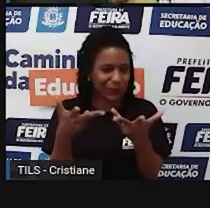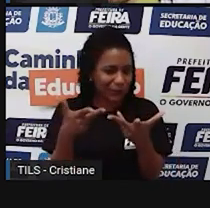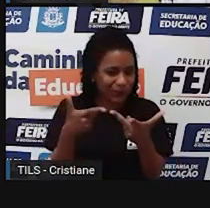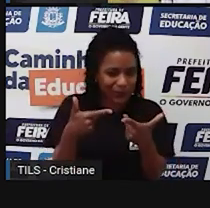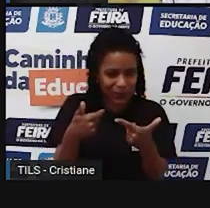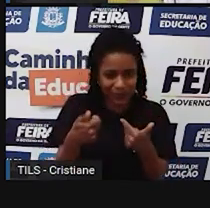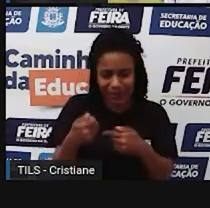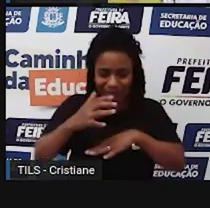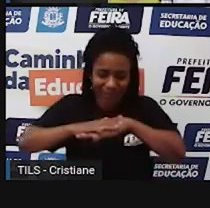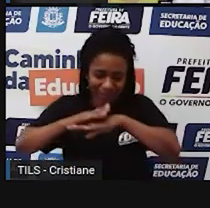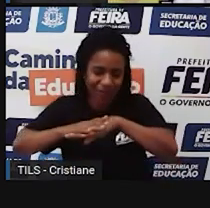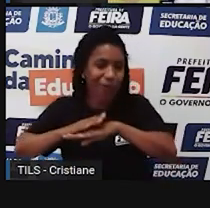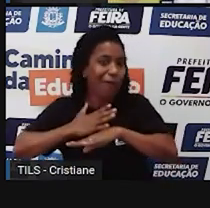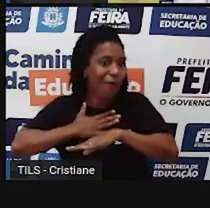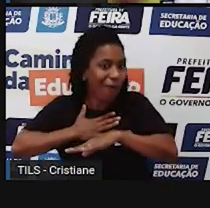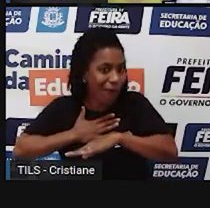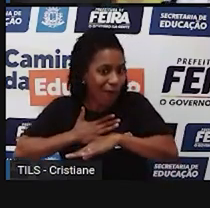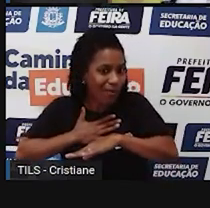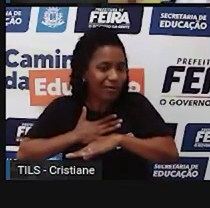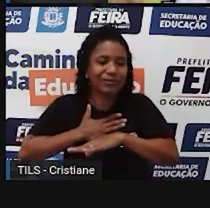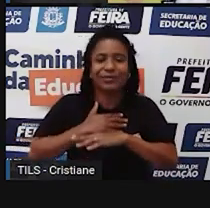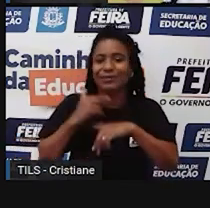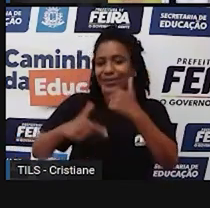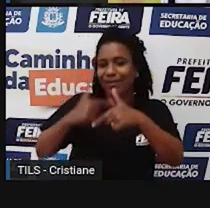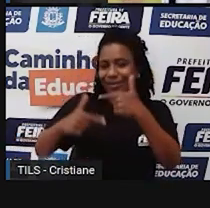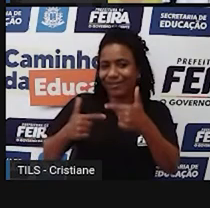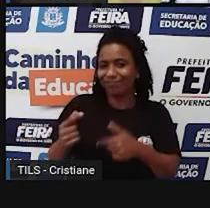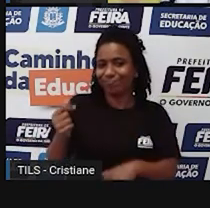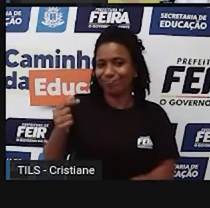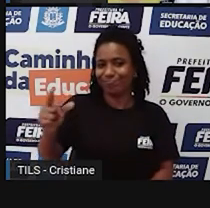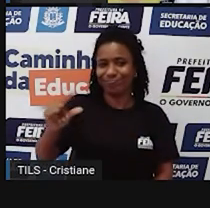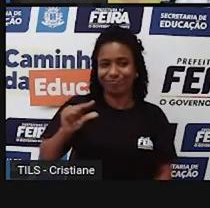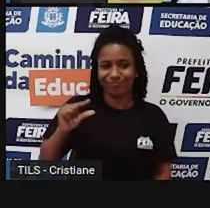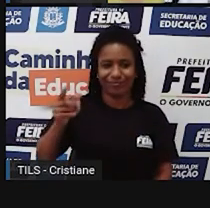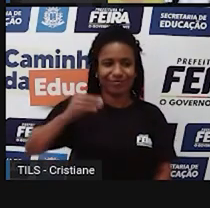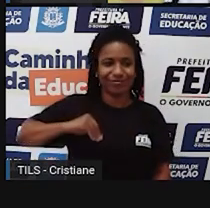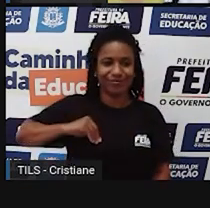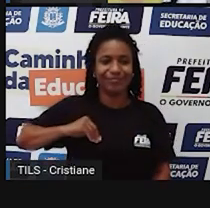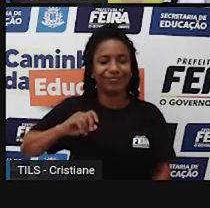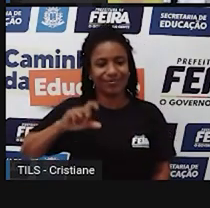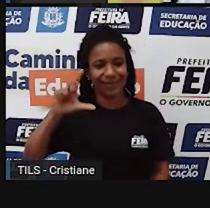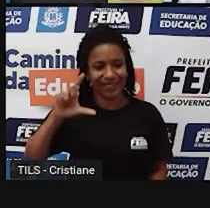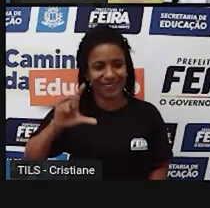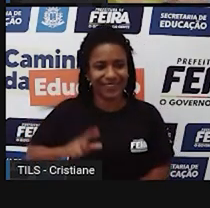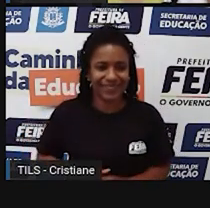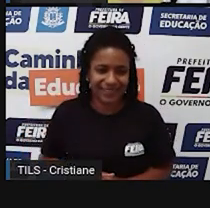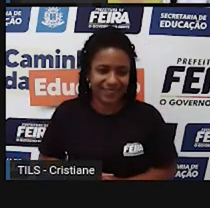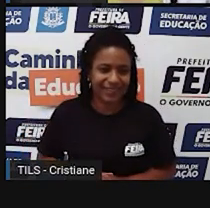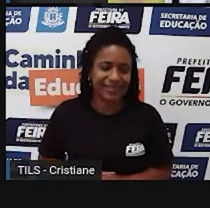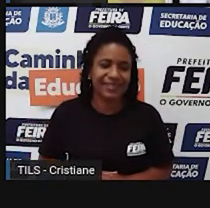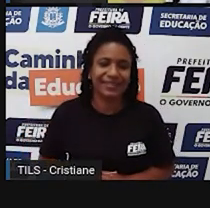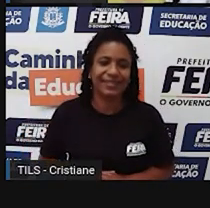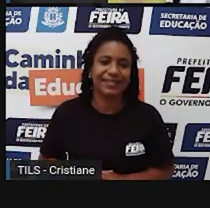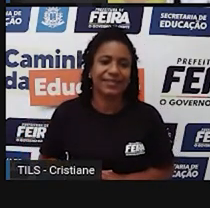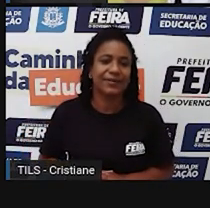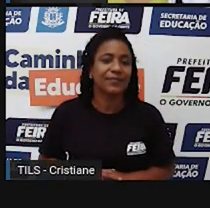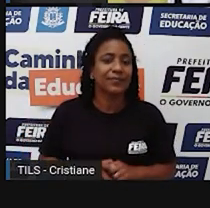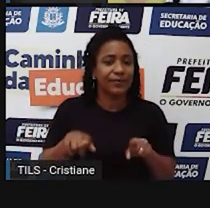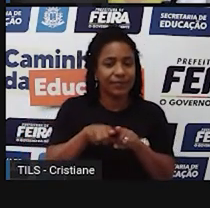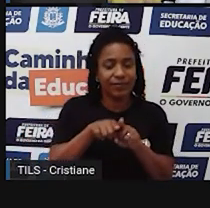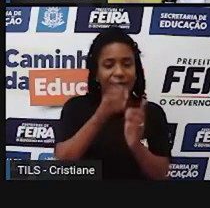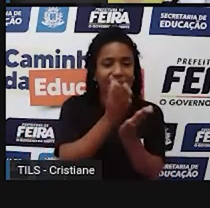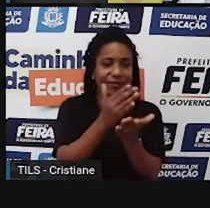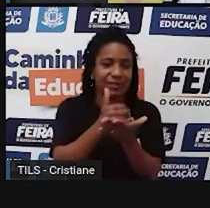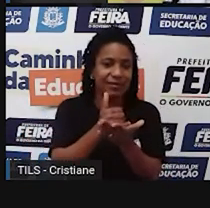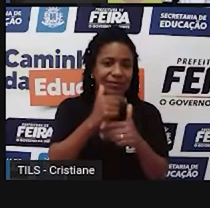você gosta de fazer com a remuneração, que é o melhor. Então, já sabem as profissões futuras. Então, tem aquela divisão do trabalho,